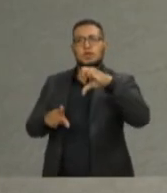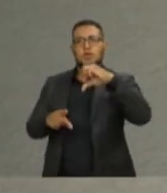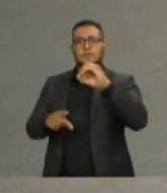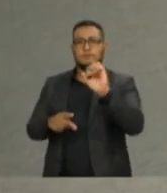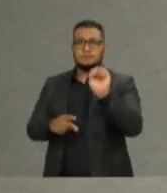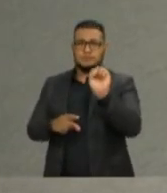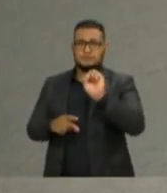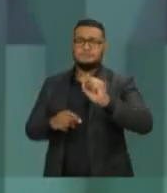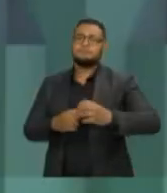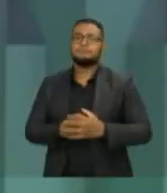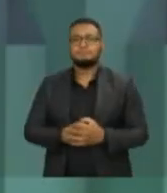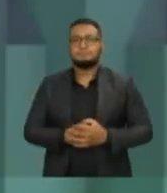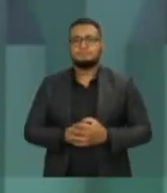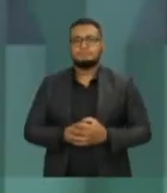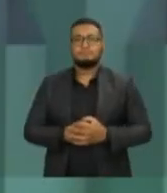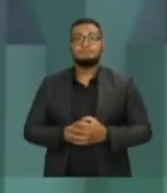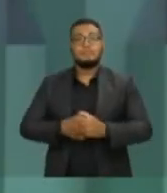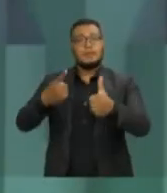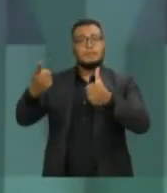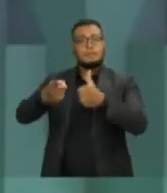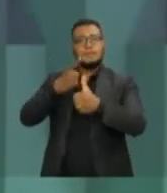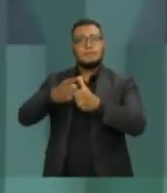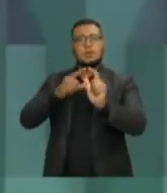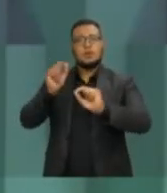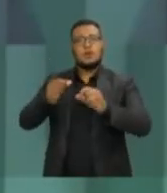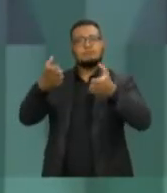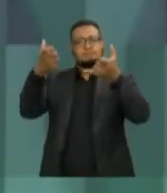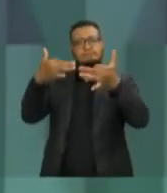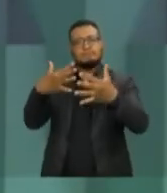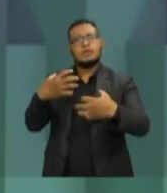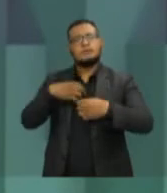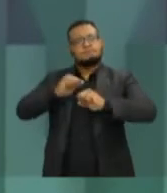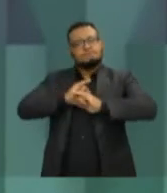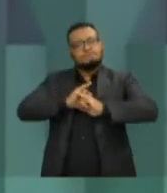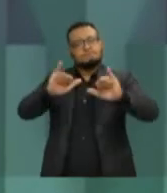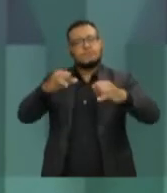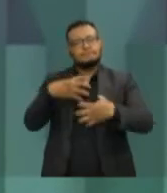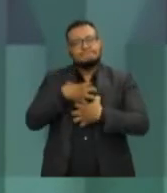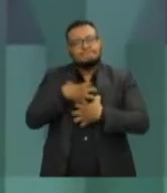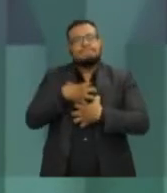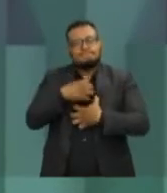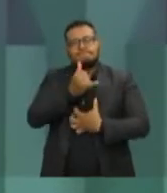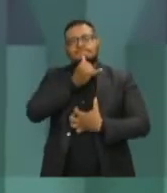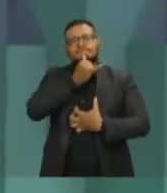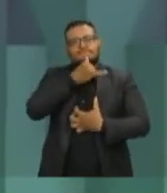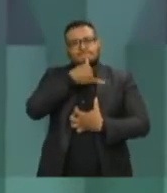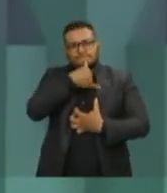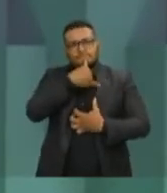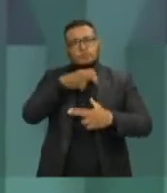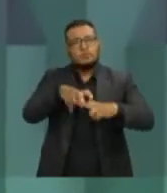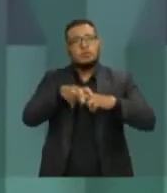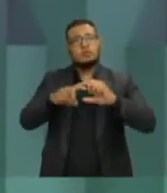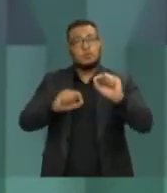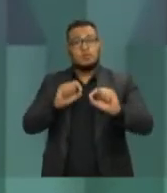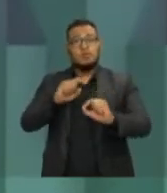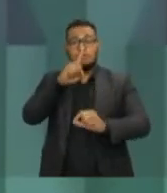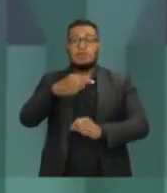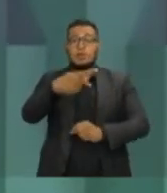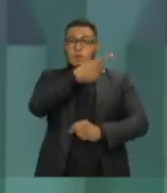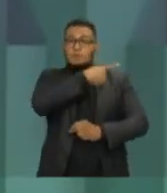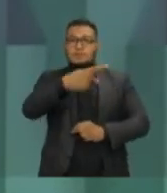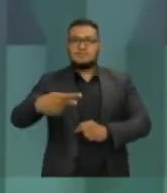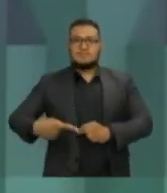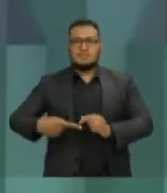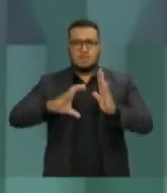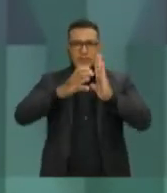Coser. Primeiro eu quero, assim, registrar minha tristeza porque o presidente da República, que não era o meu